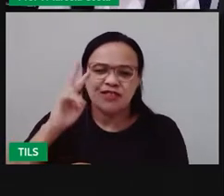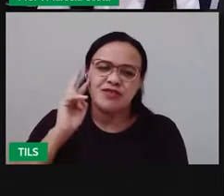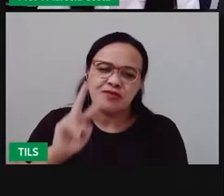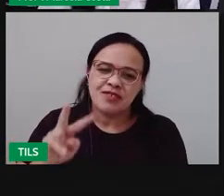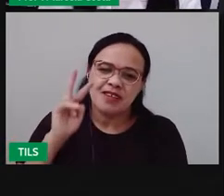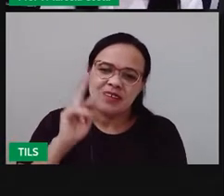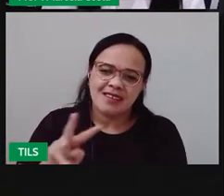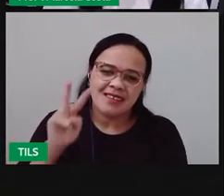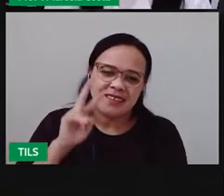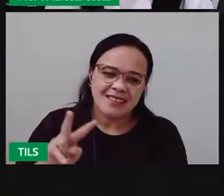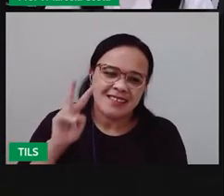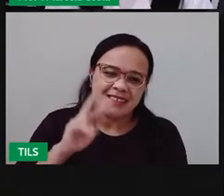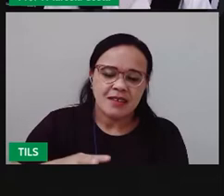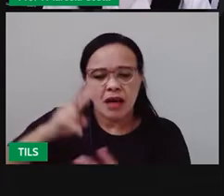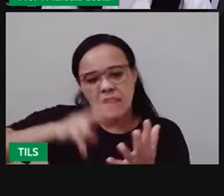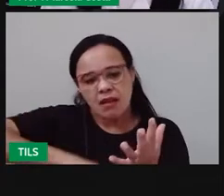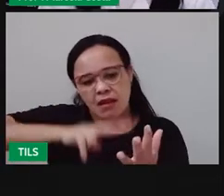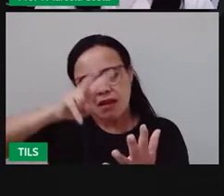essa